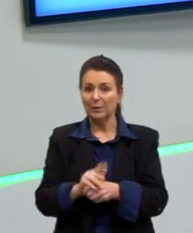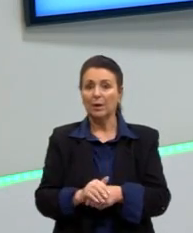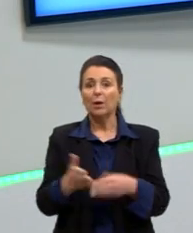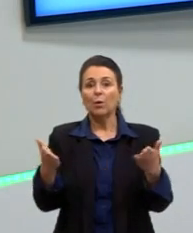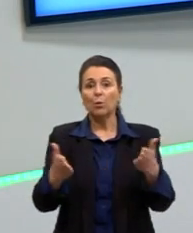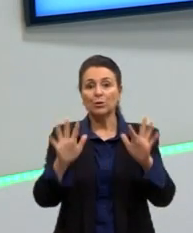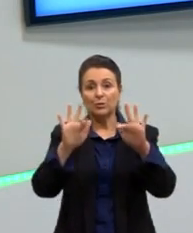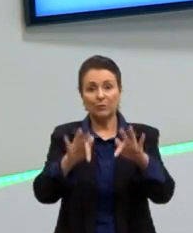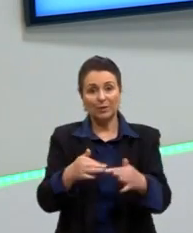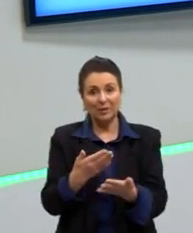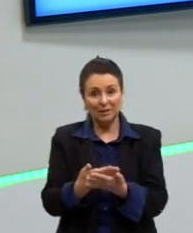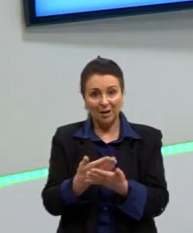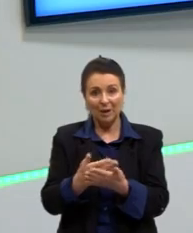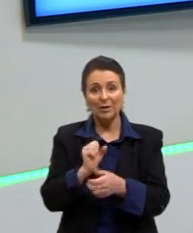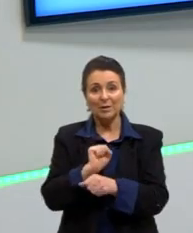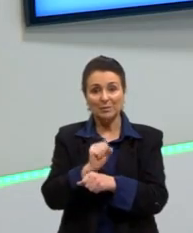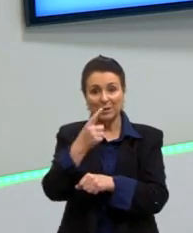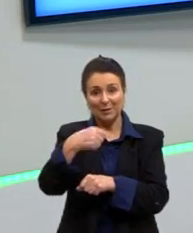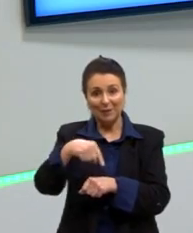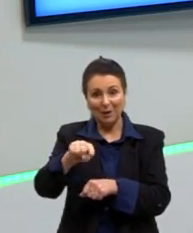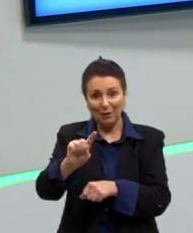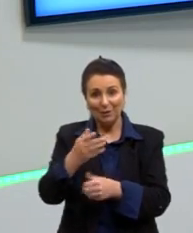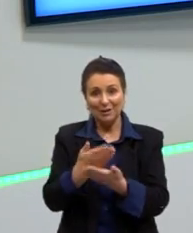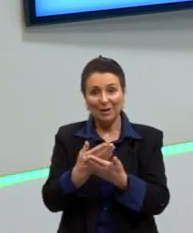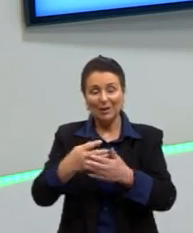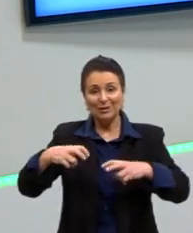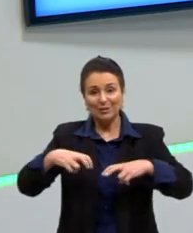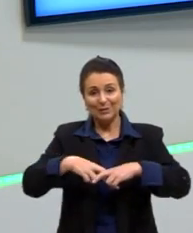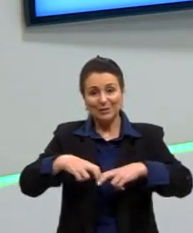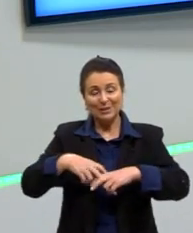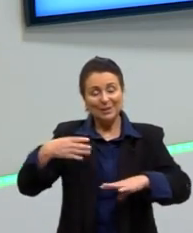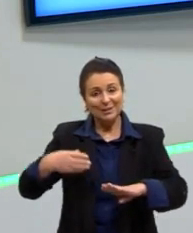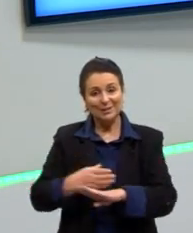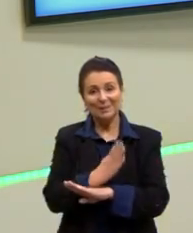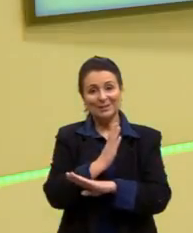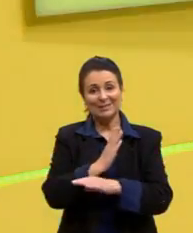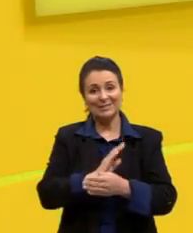hoje, gente fica por aqui. Espero vocês nas próximas aulas e partiu passar!